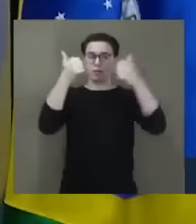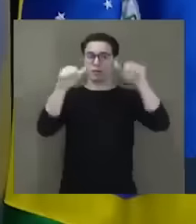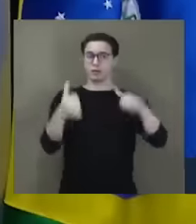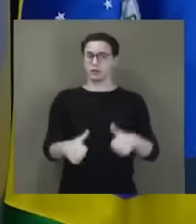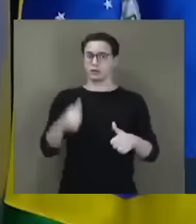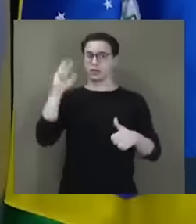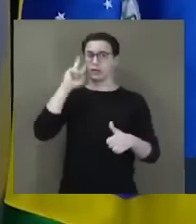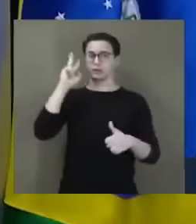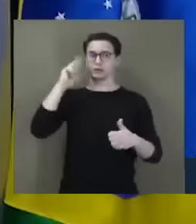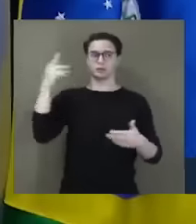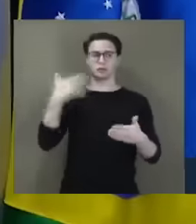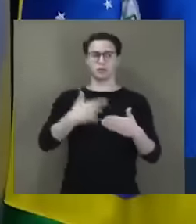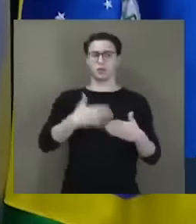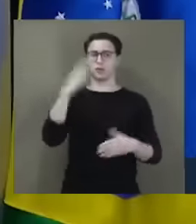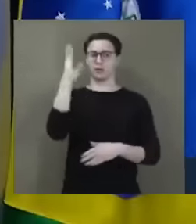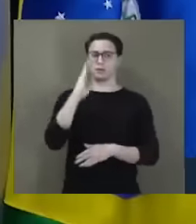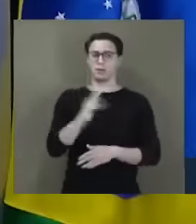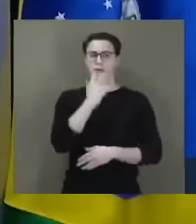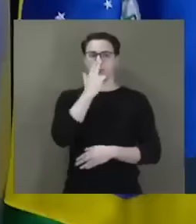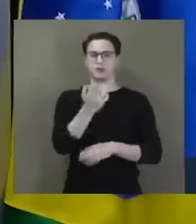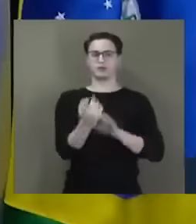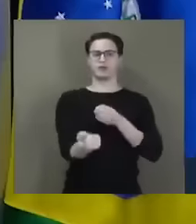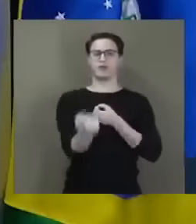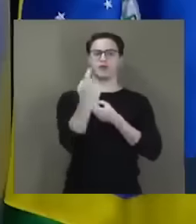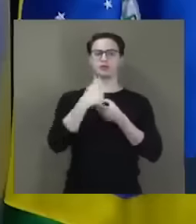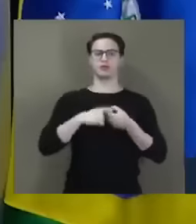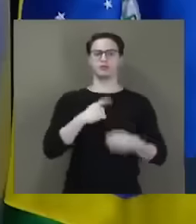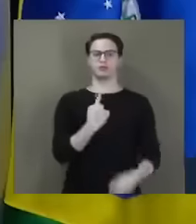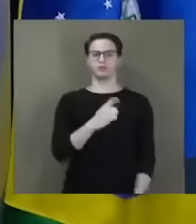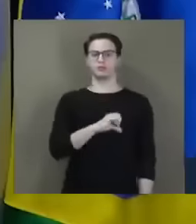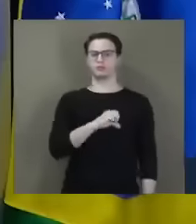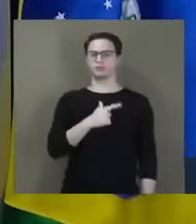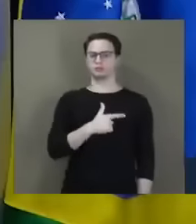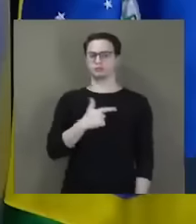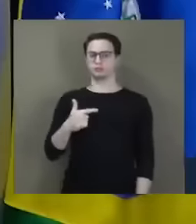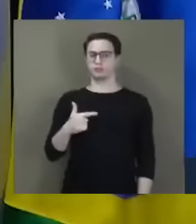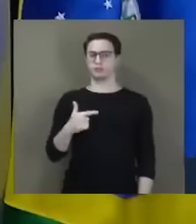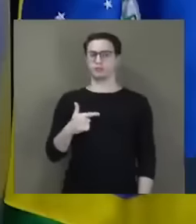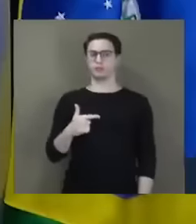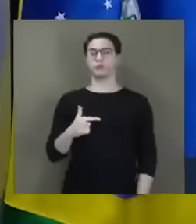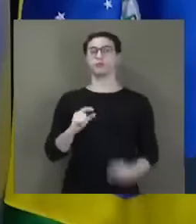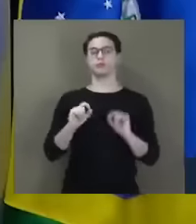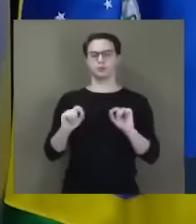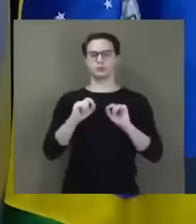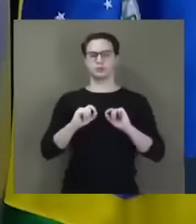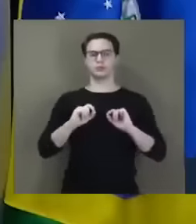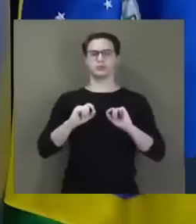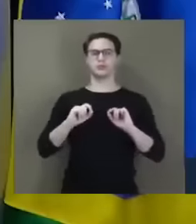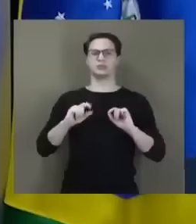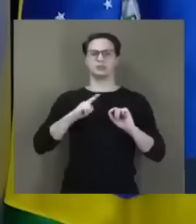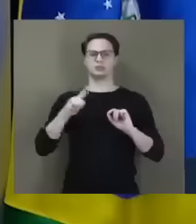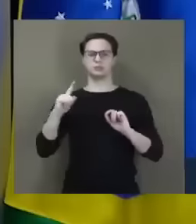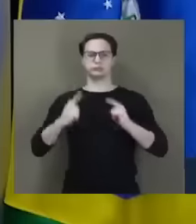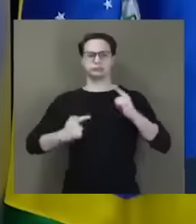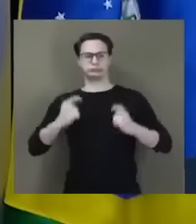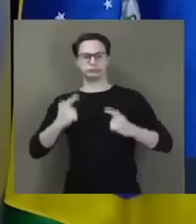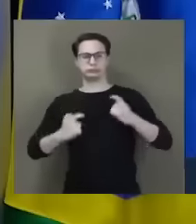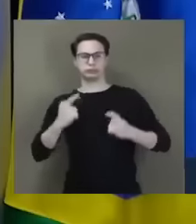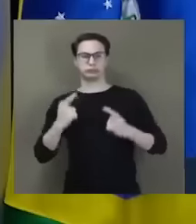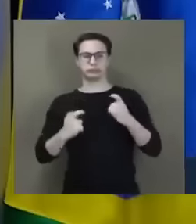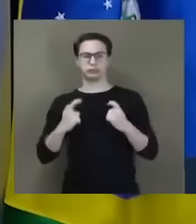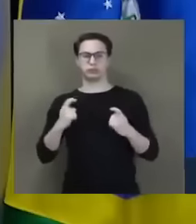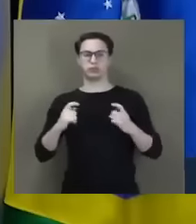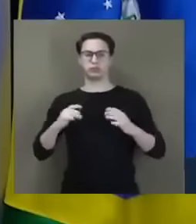é quase uma volta a 1922, uma revanche histórica das oligarquias contra